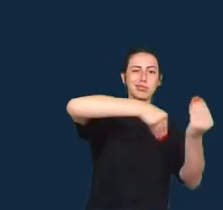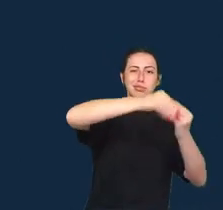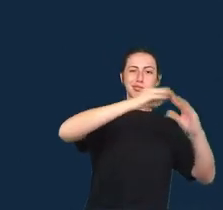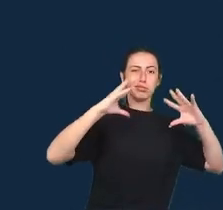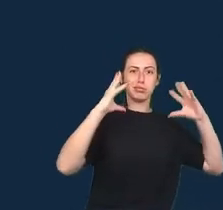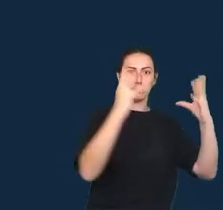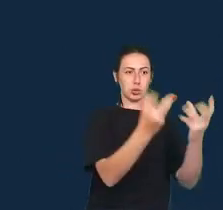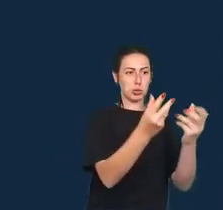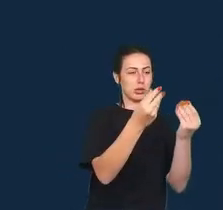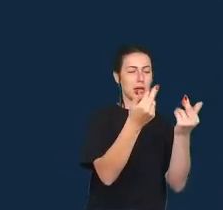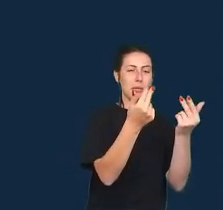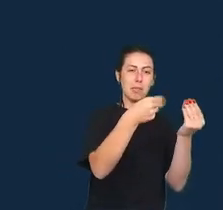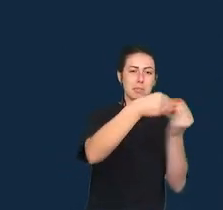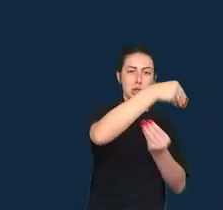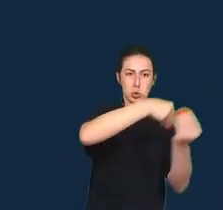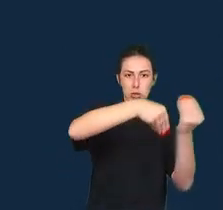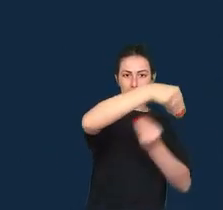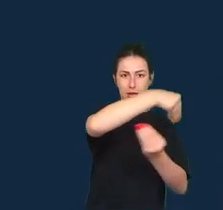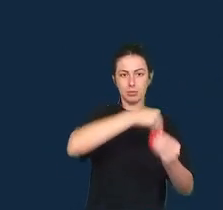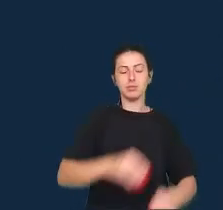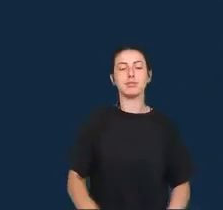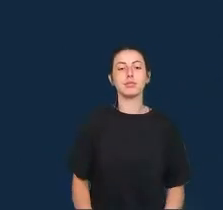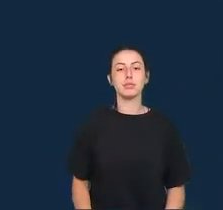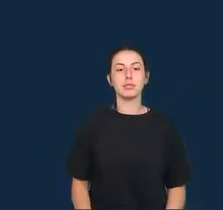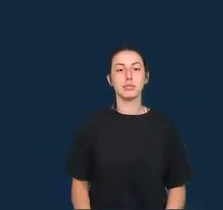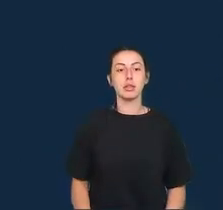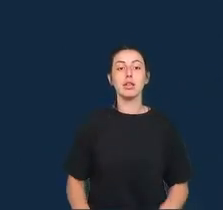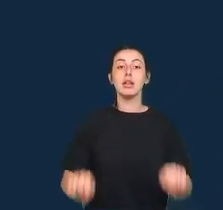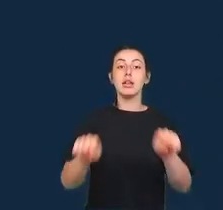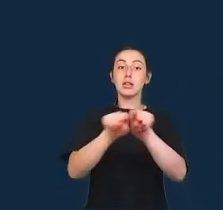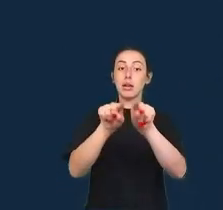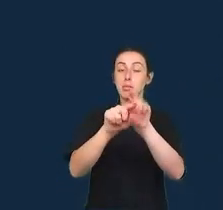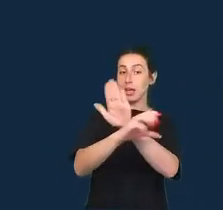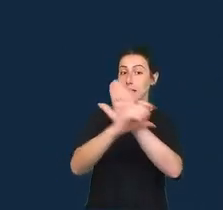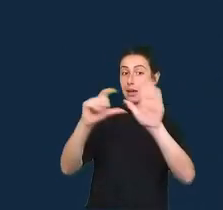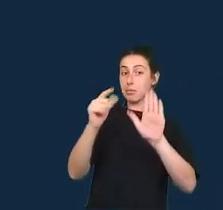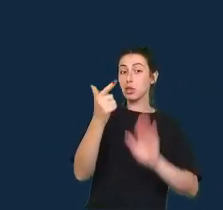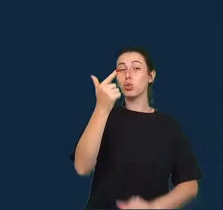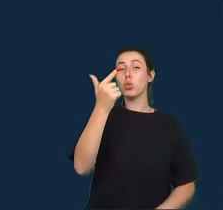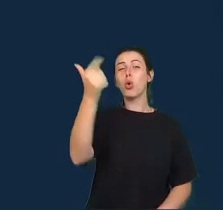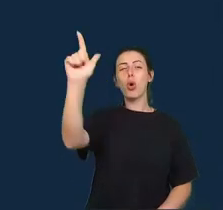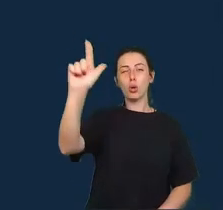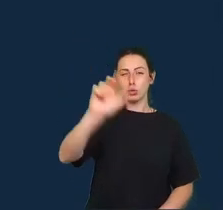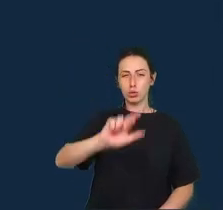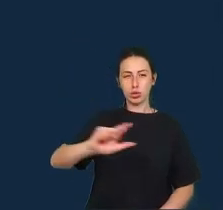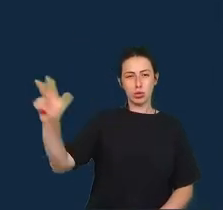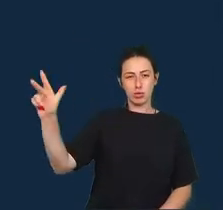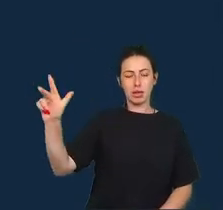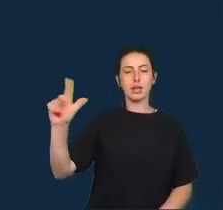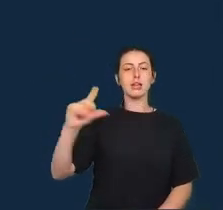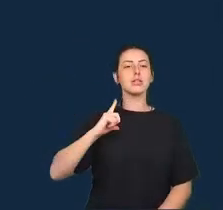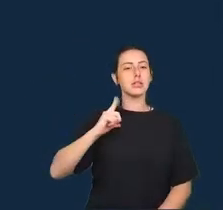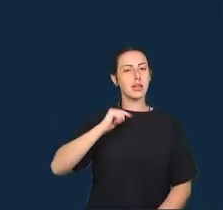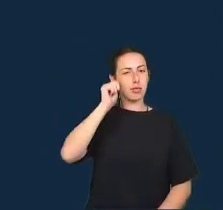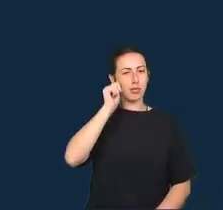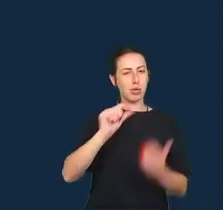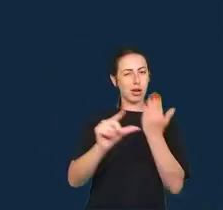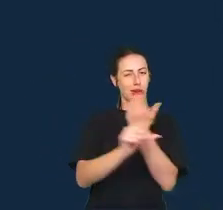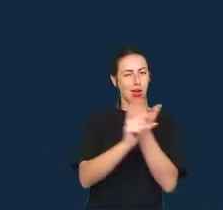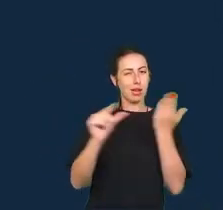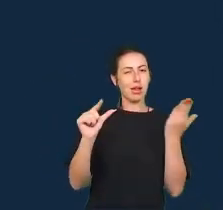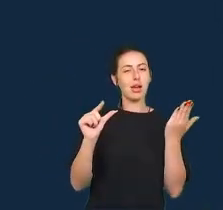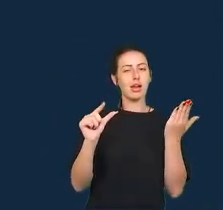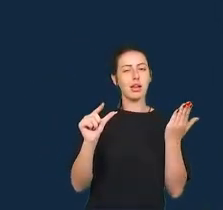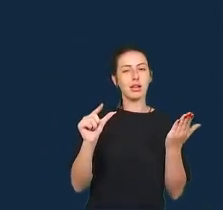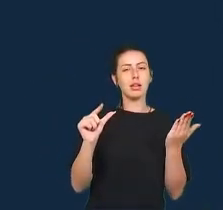num capítulo distinto a acadêmica e ativista Tahu